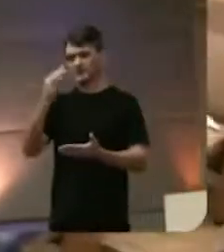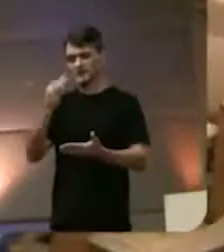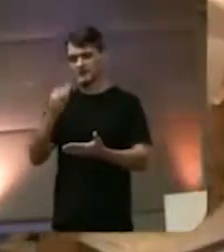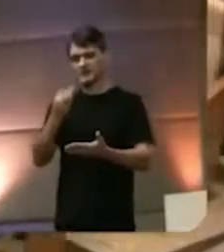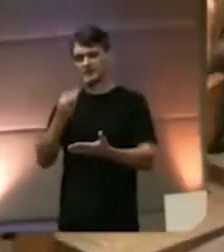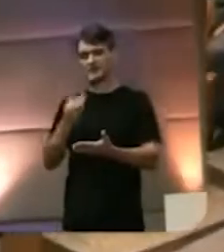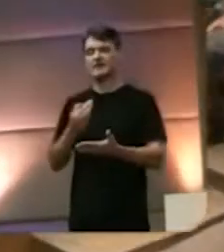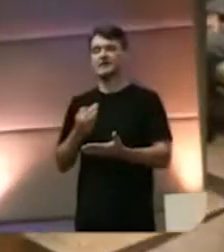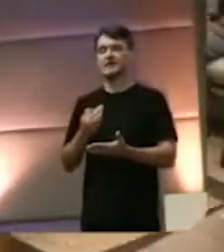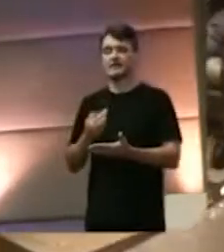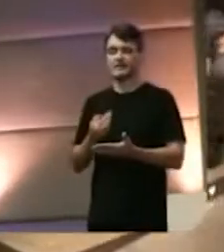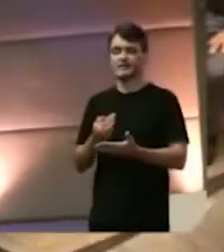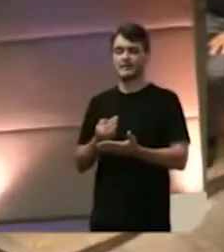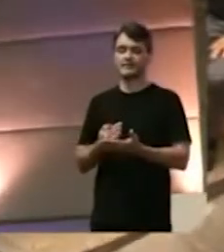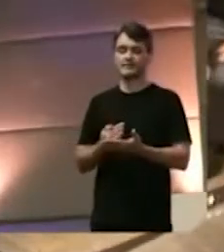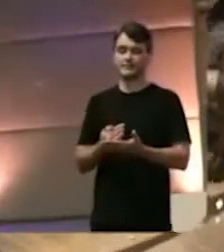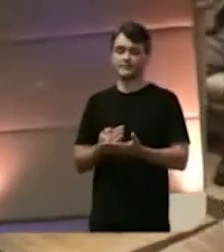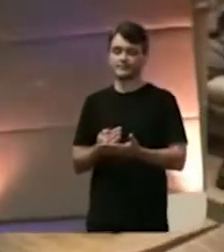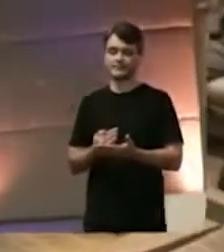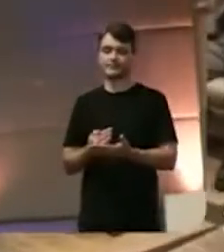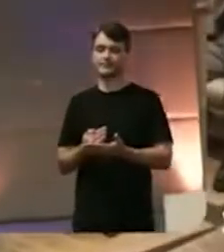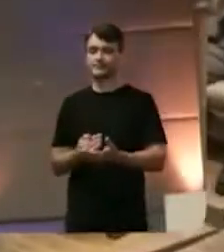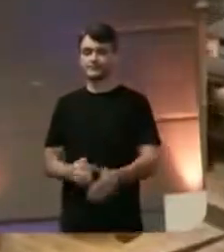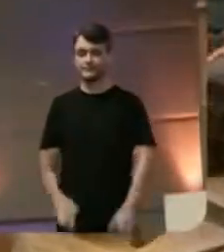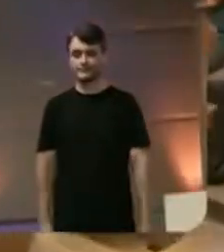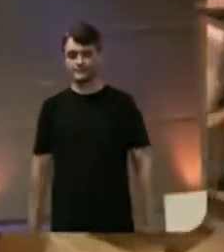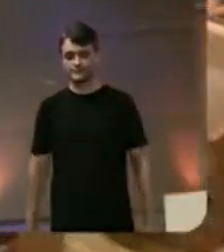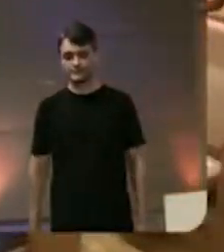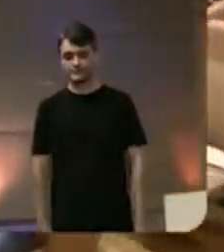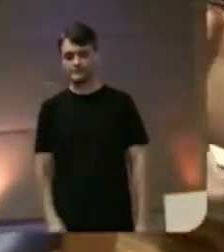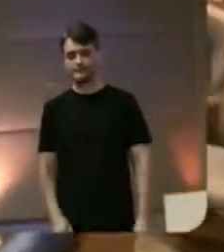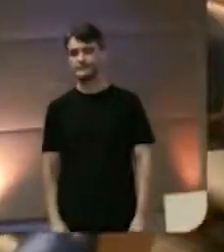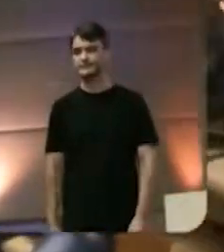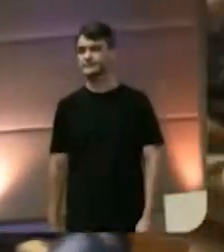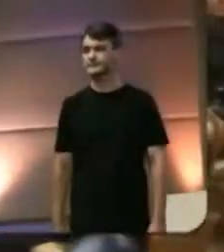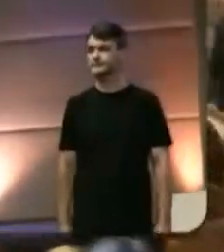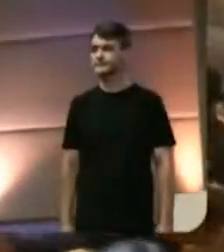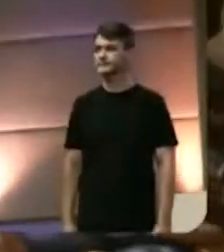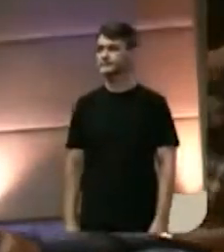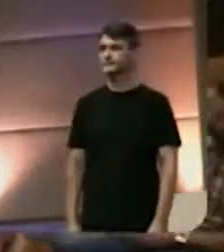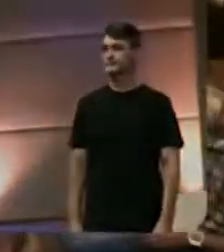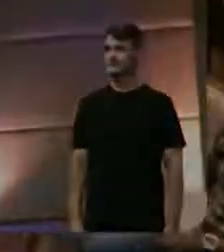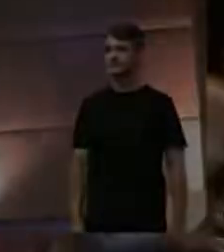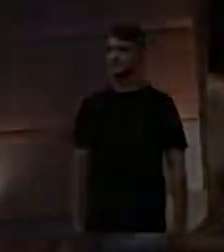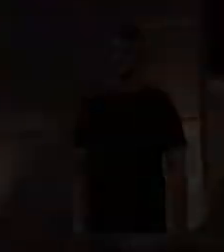cumprir pode tudo pode se cumprir Obrigado.